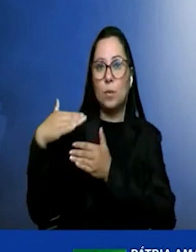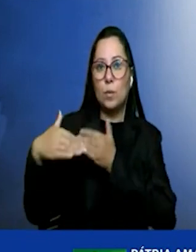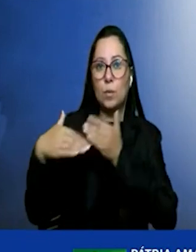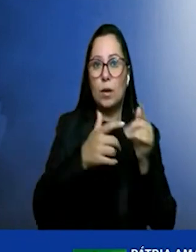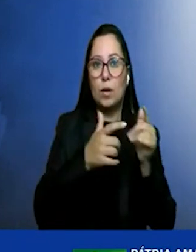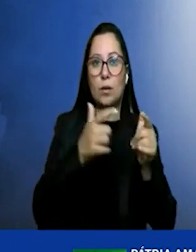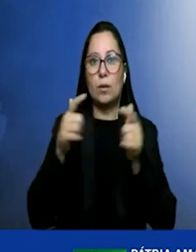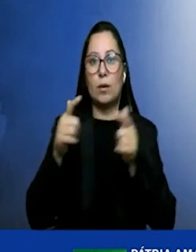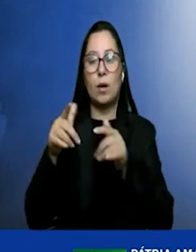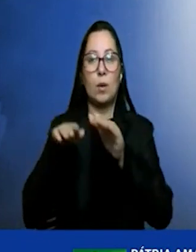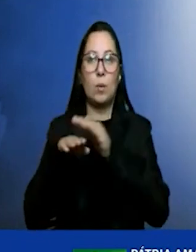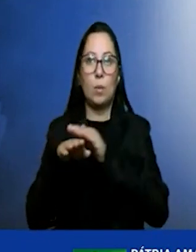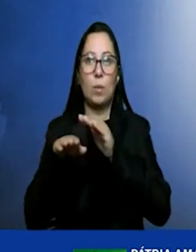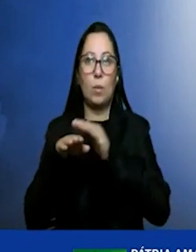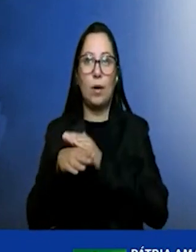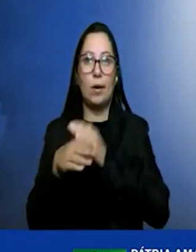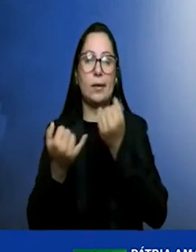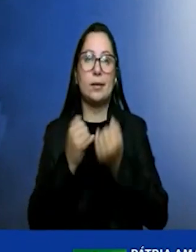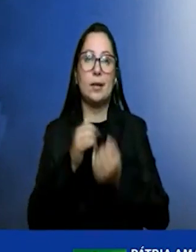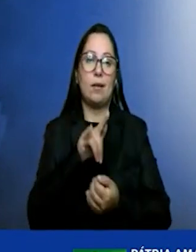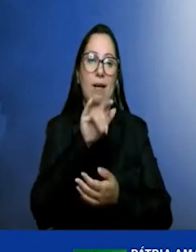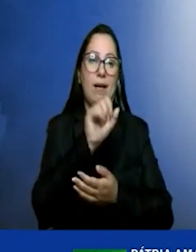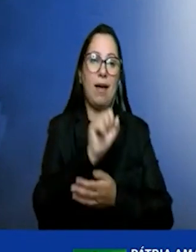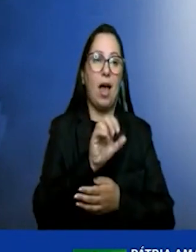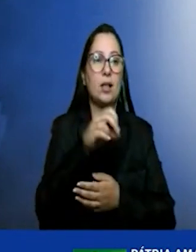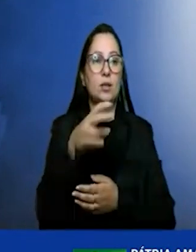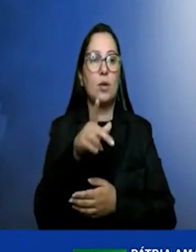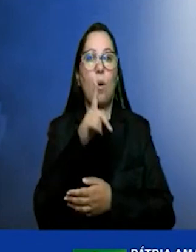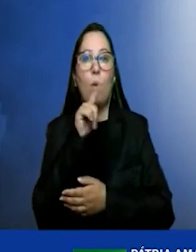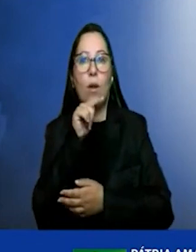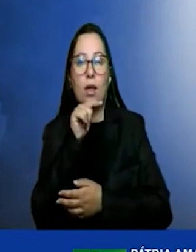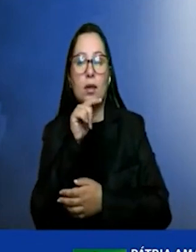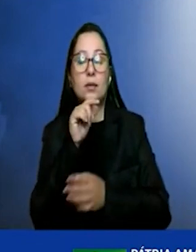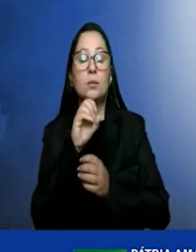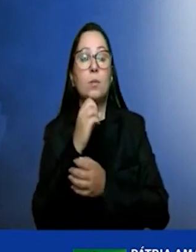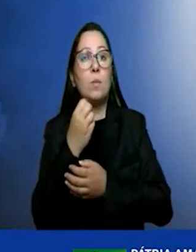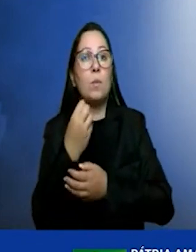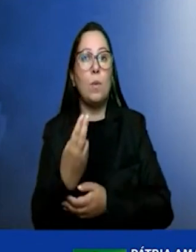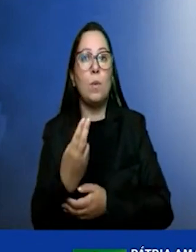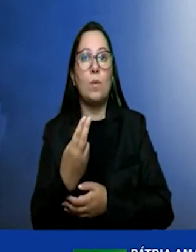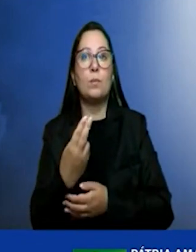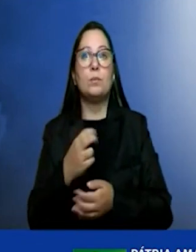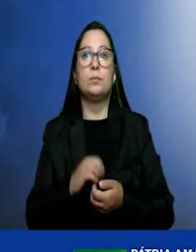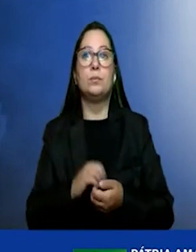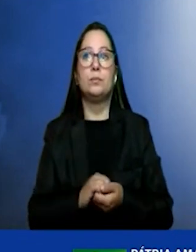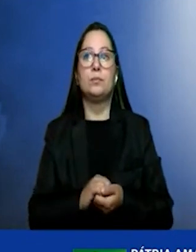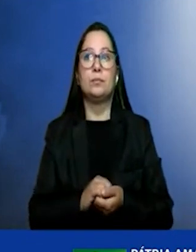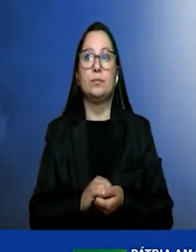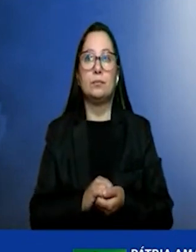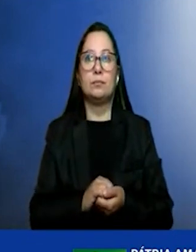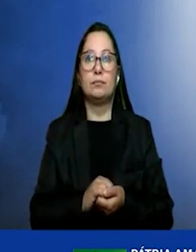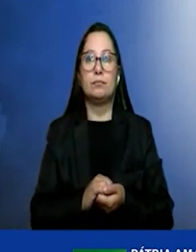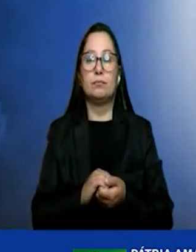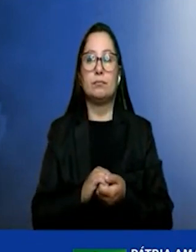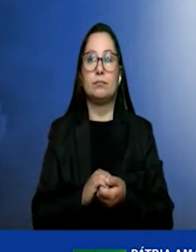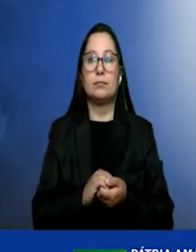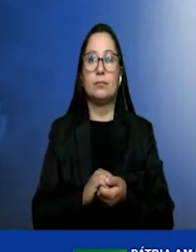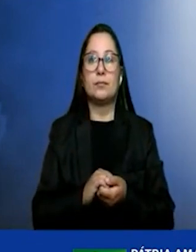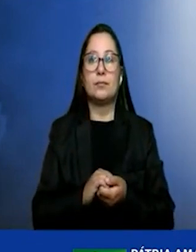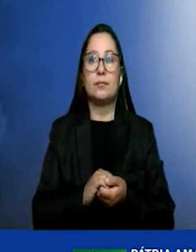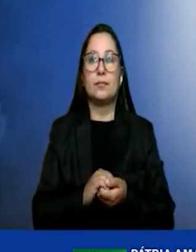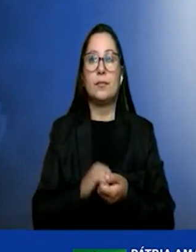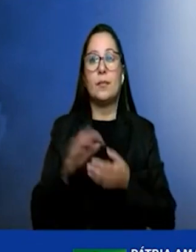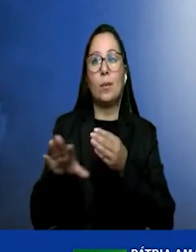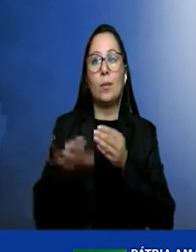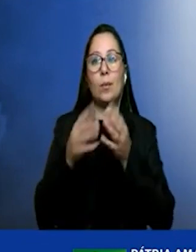armazenar como gás ou como líquido comprimindo ou até material based ou seja com a dissorção em